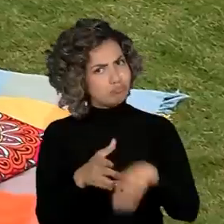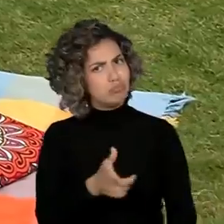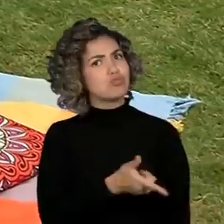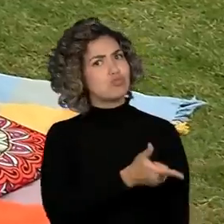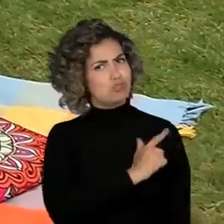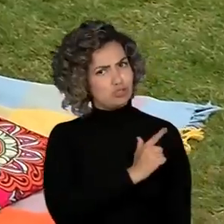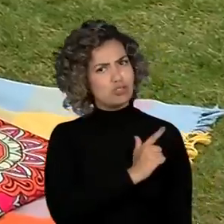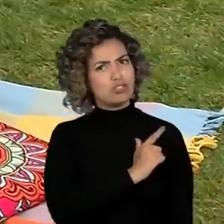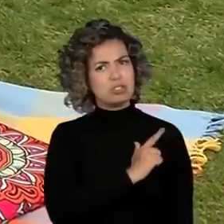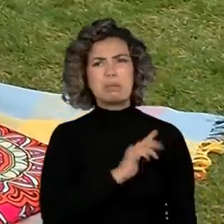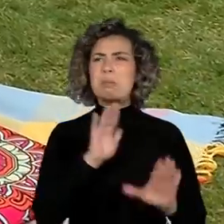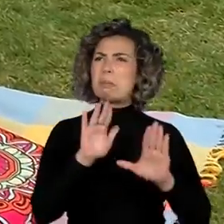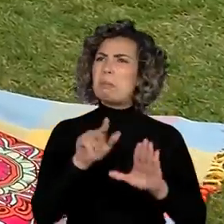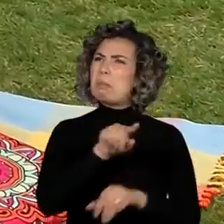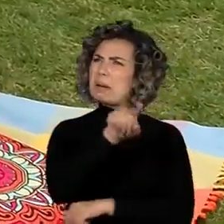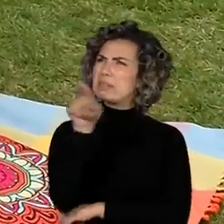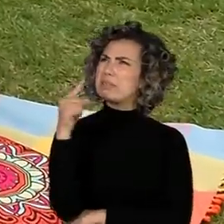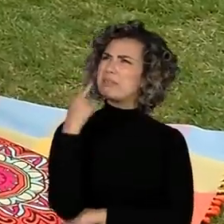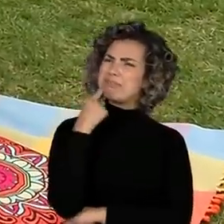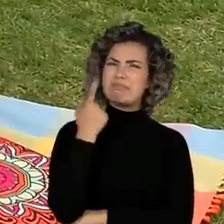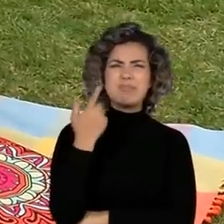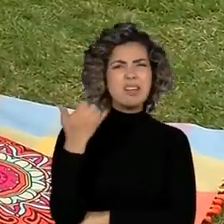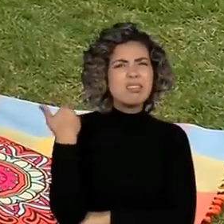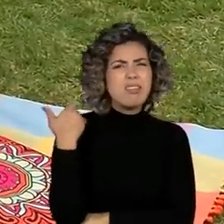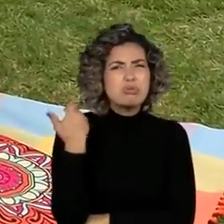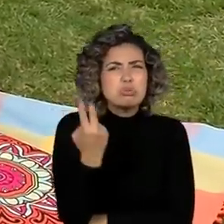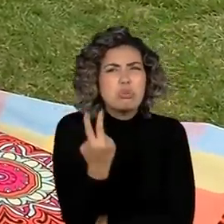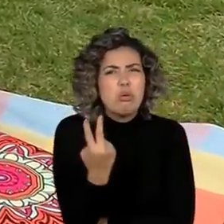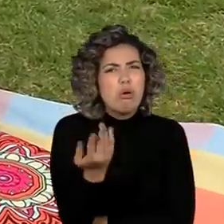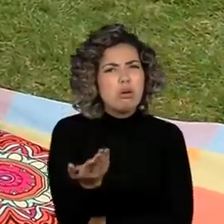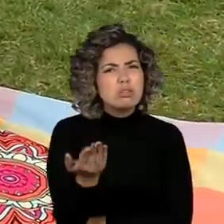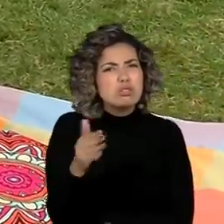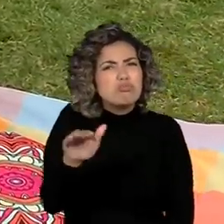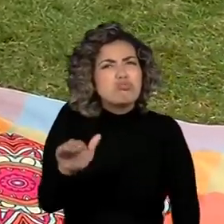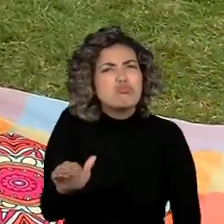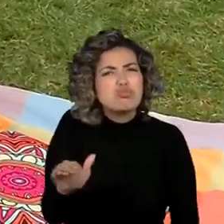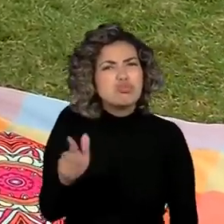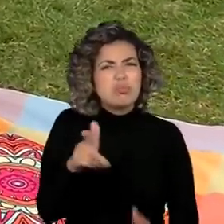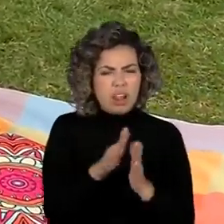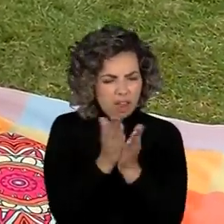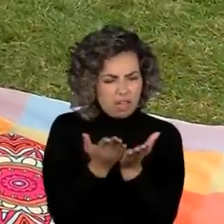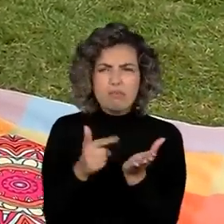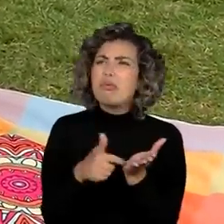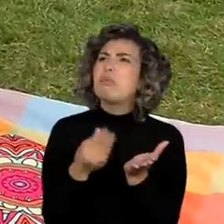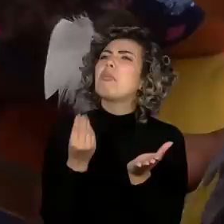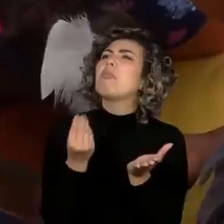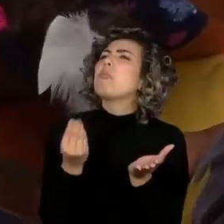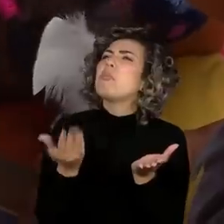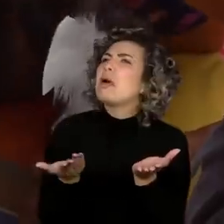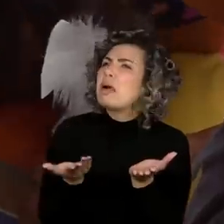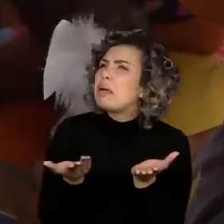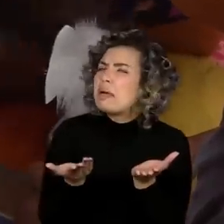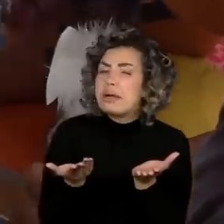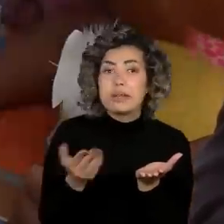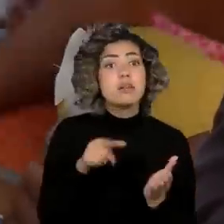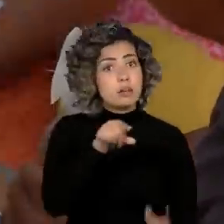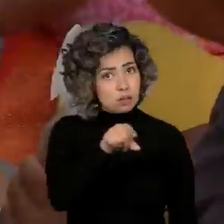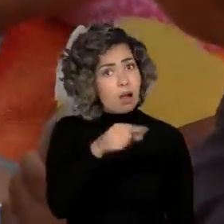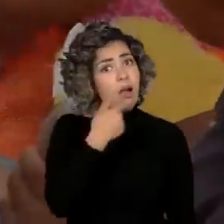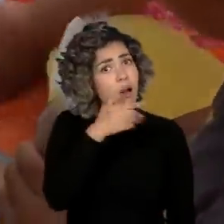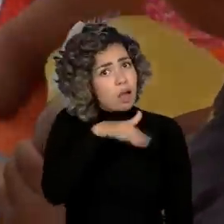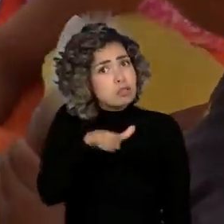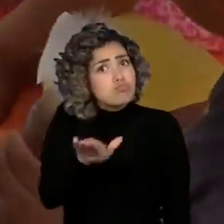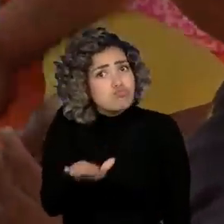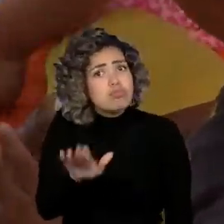E aí, muita gente deve se perguntar, mas eles são pequenos? Por que livros? O que que acontece aqui, Dai? Mesmo pequenos, eles